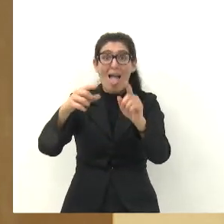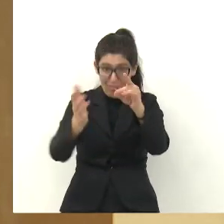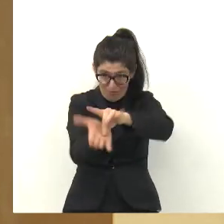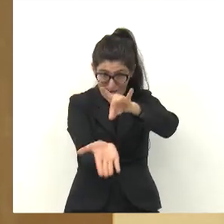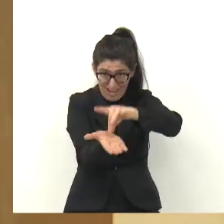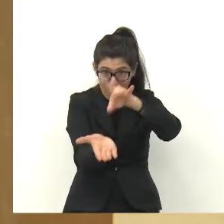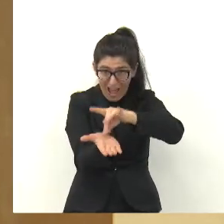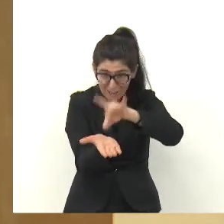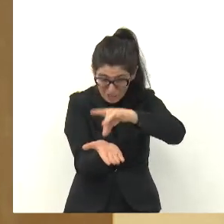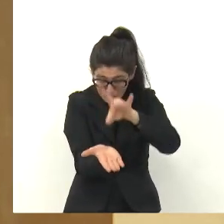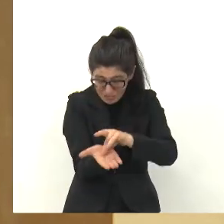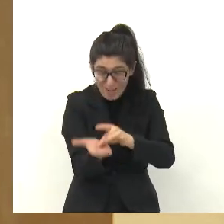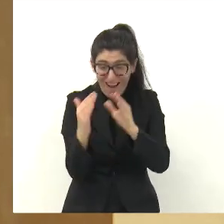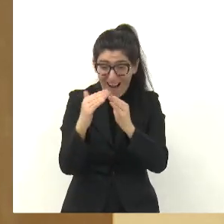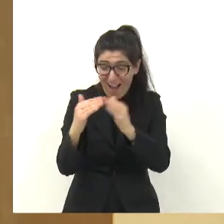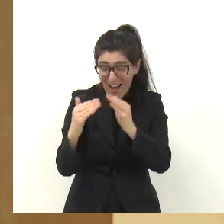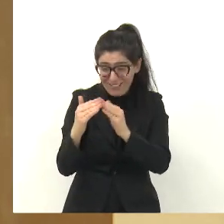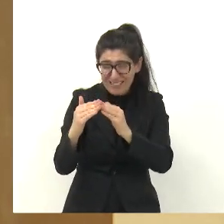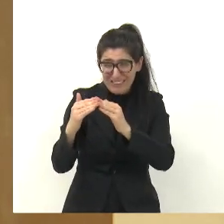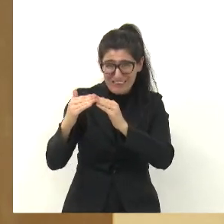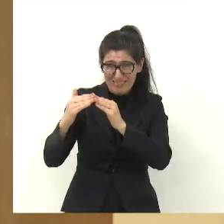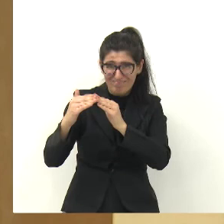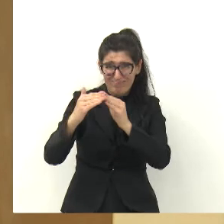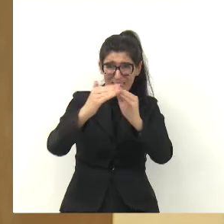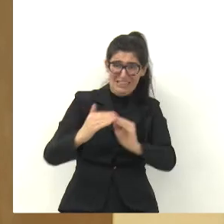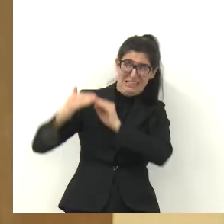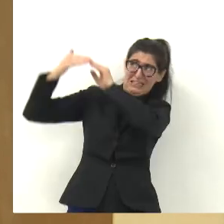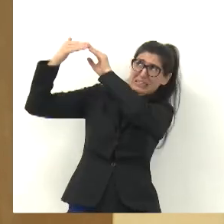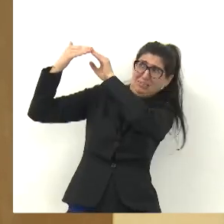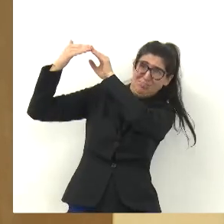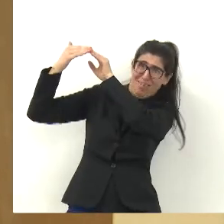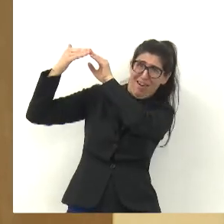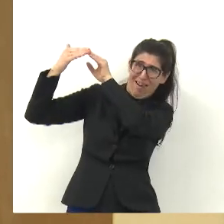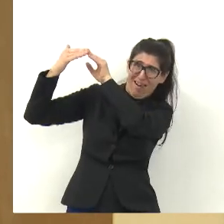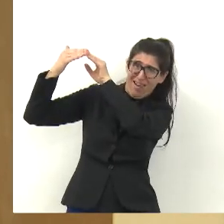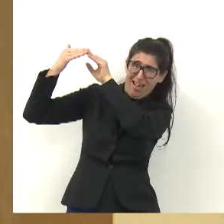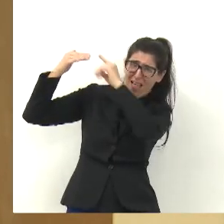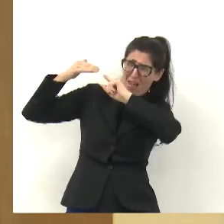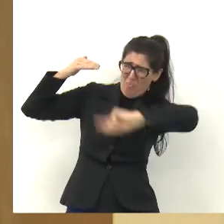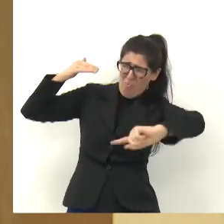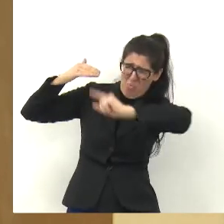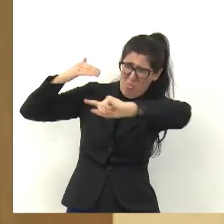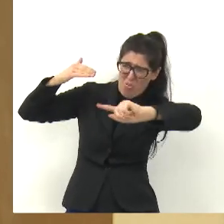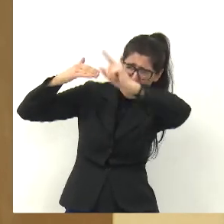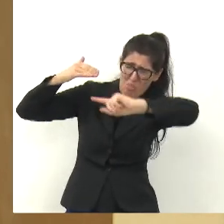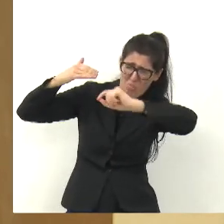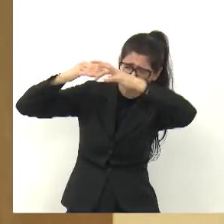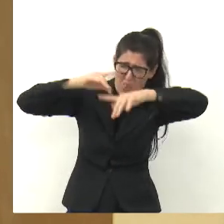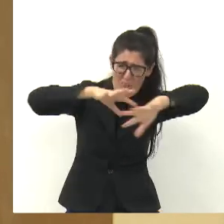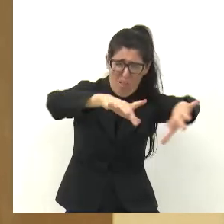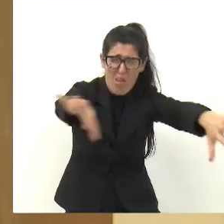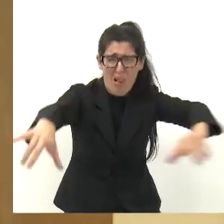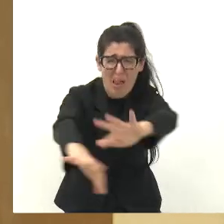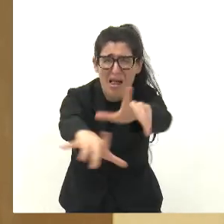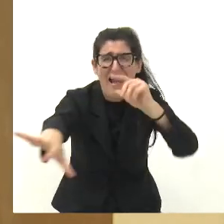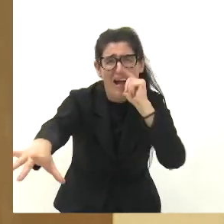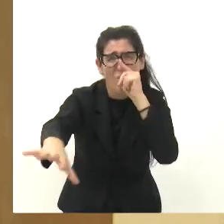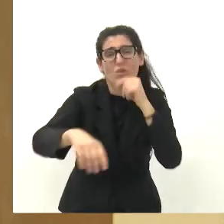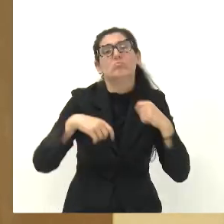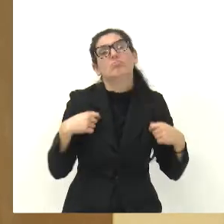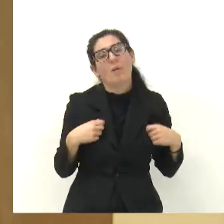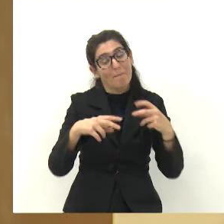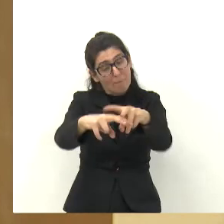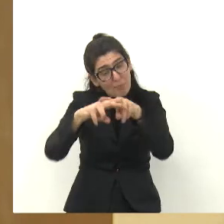perguntando se tem algum vereador, você sempre vai achar um vereador ou uns assessores para estar te atendendo aqui. Então, quero aqui falar para o Sr. Francisco,